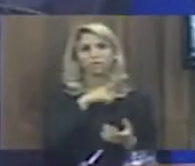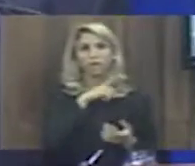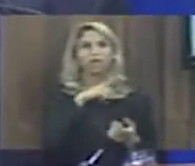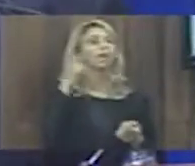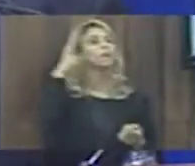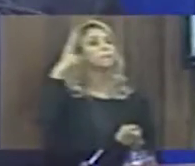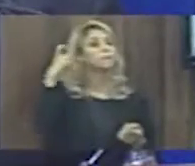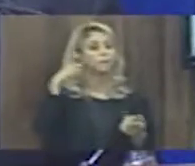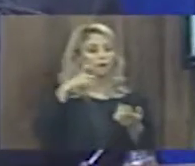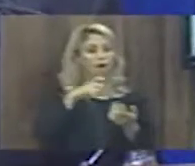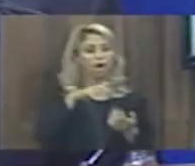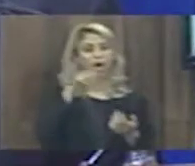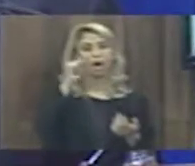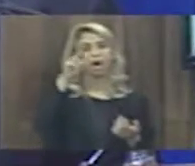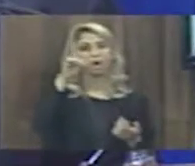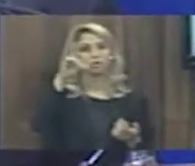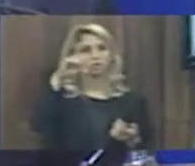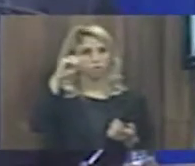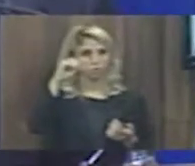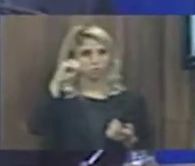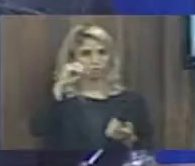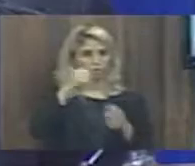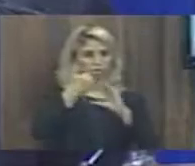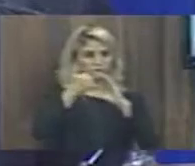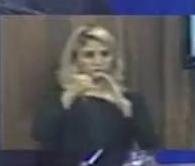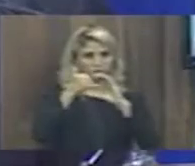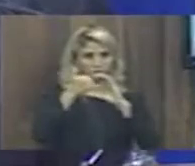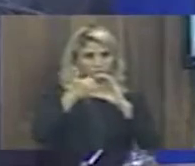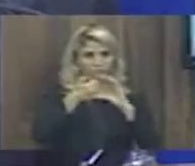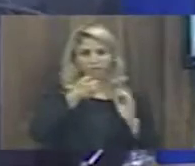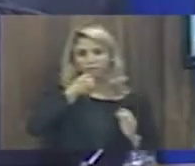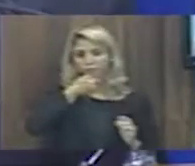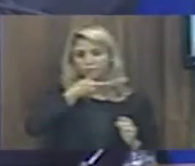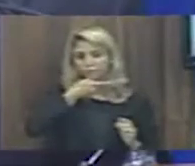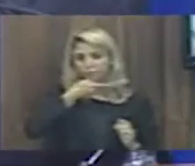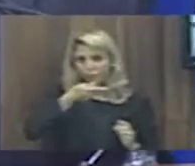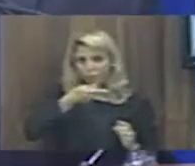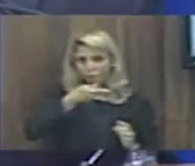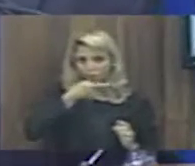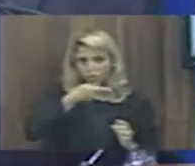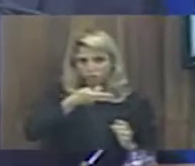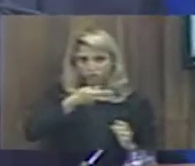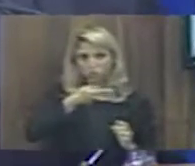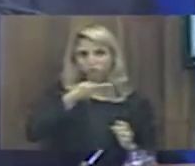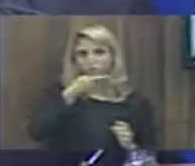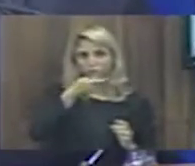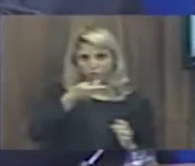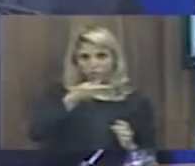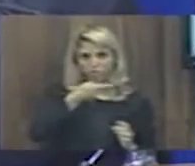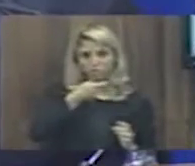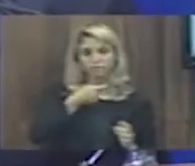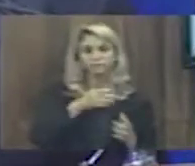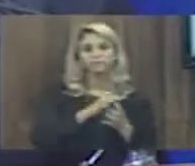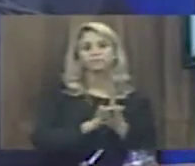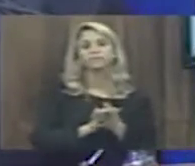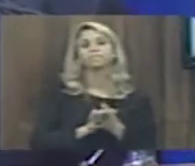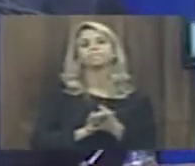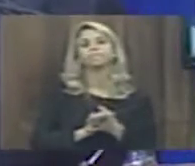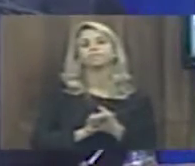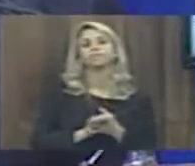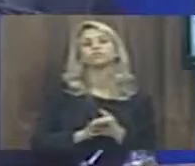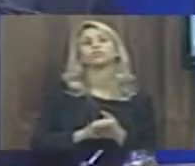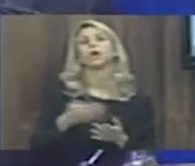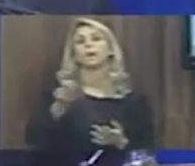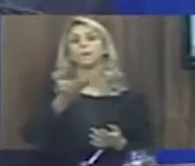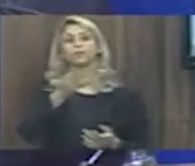ponto para mim é complicado, do senhor Cate pedindo porcentagem para